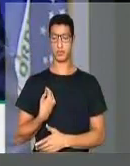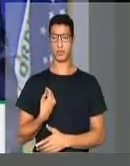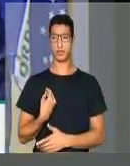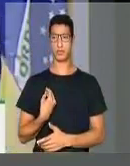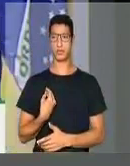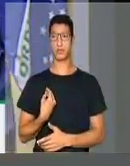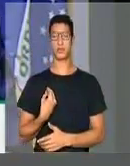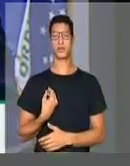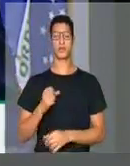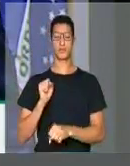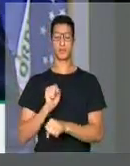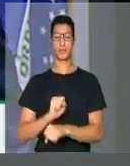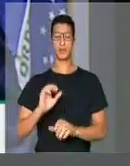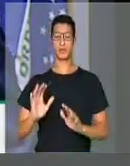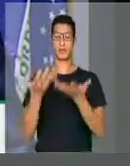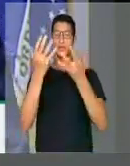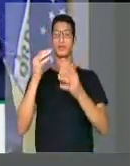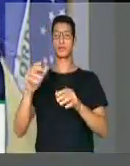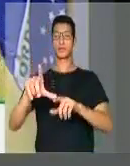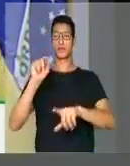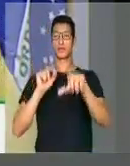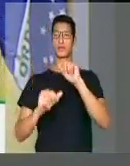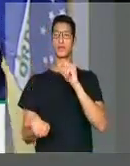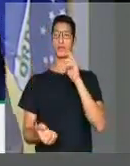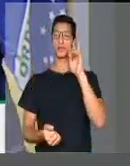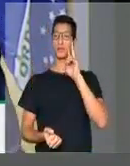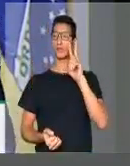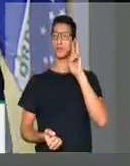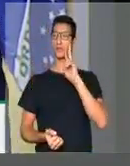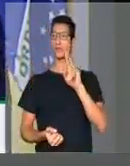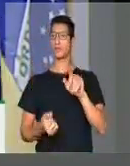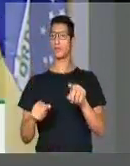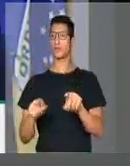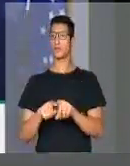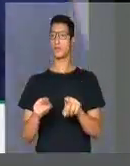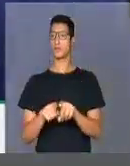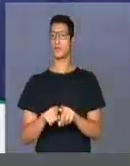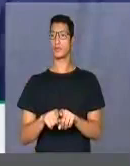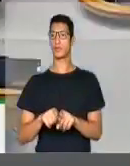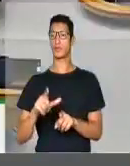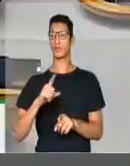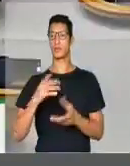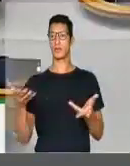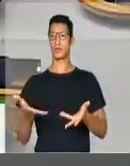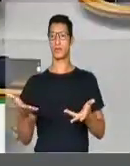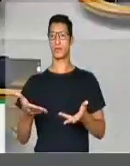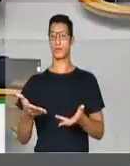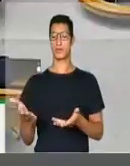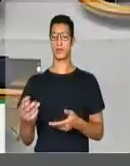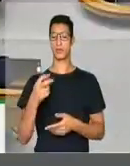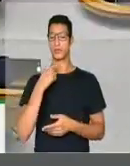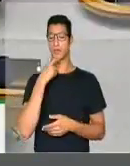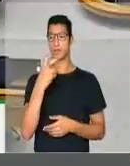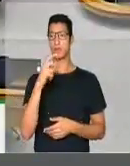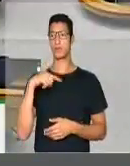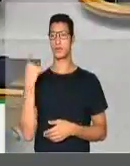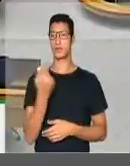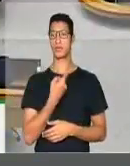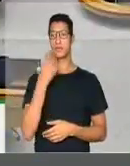coragem de mudar e parar de reagir a alternativas que melhor... Muito obrigado, deputado. Em cima do que você...